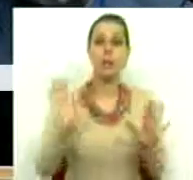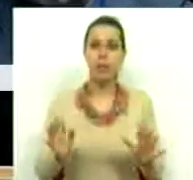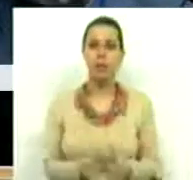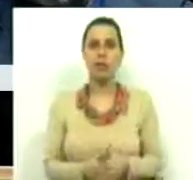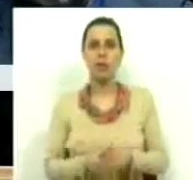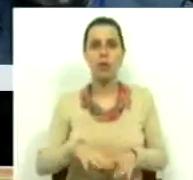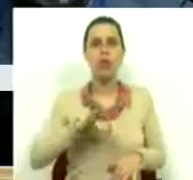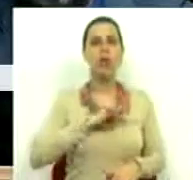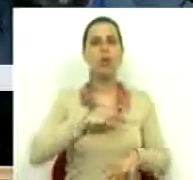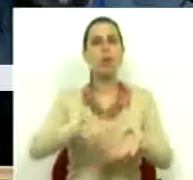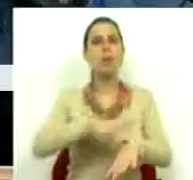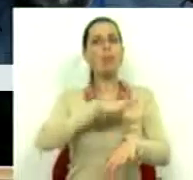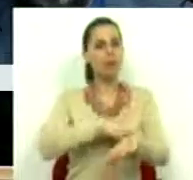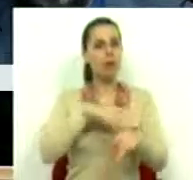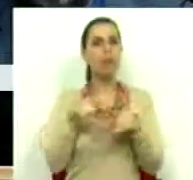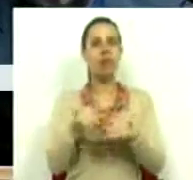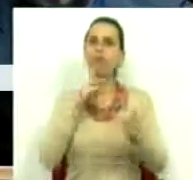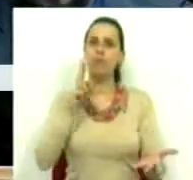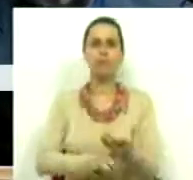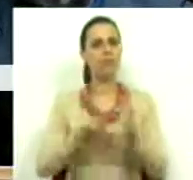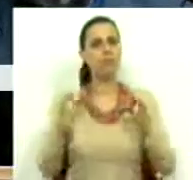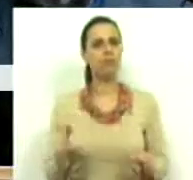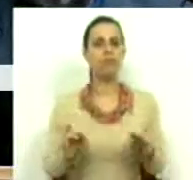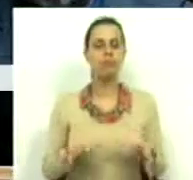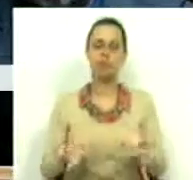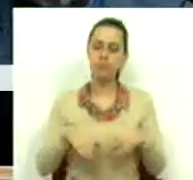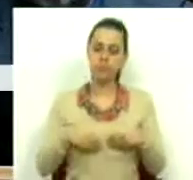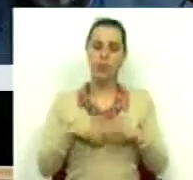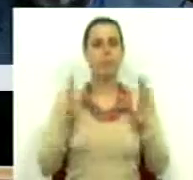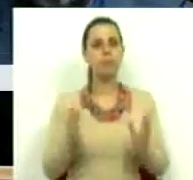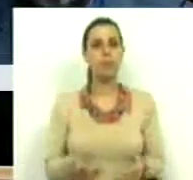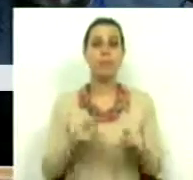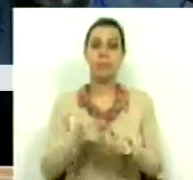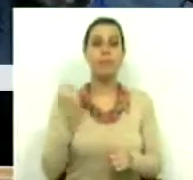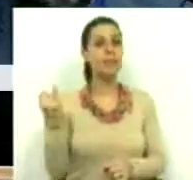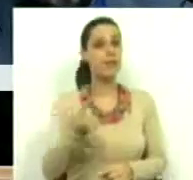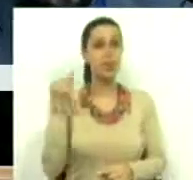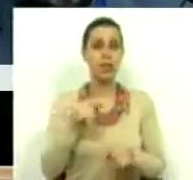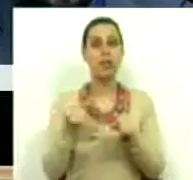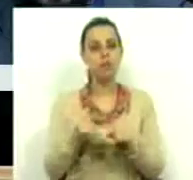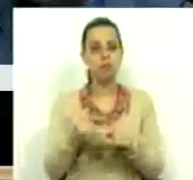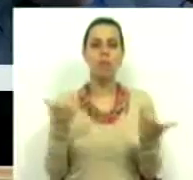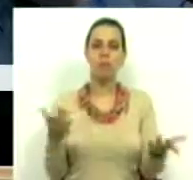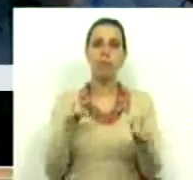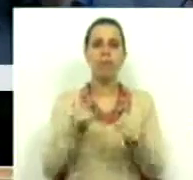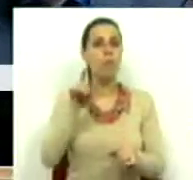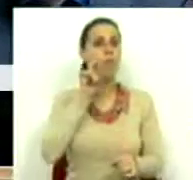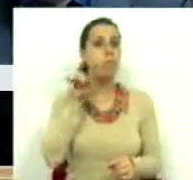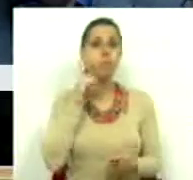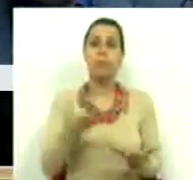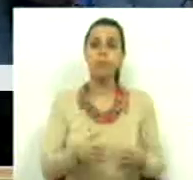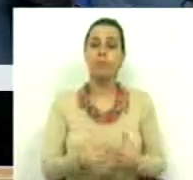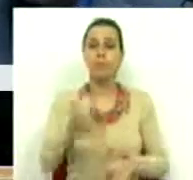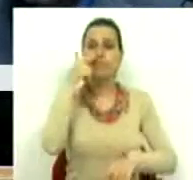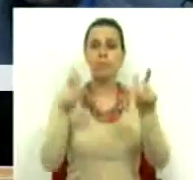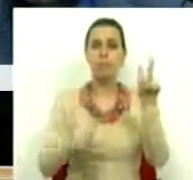do Sr. Provedor sejam efetivamente acatadas. Esta instituição é ainda uma salvaguarda